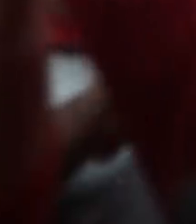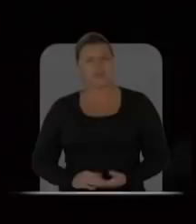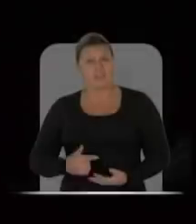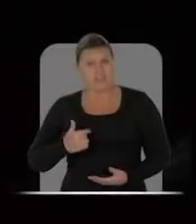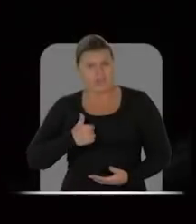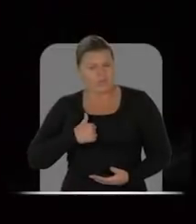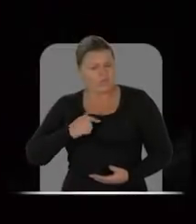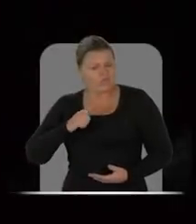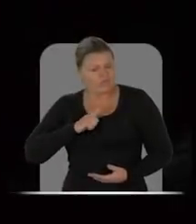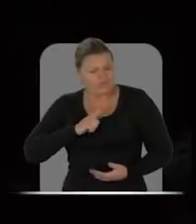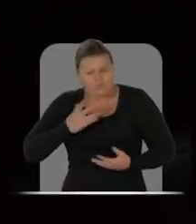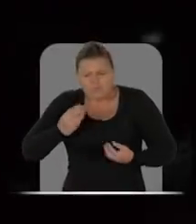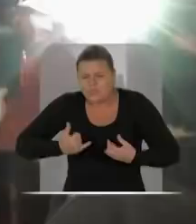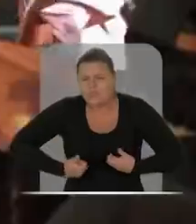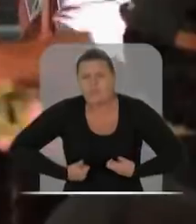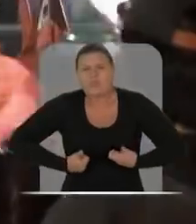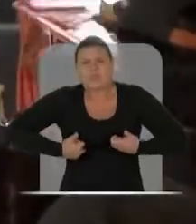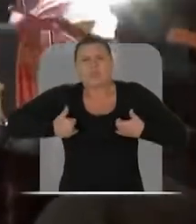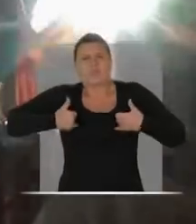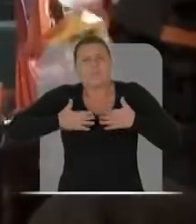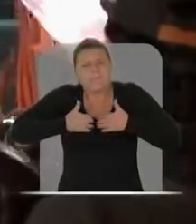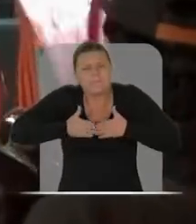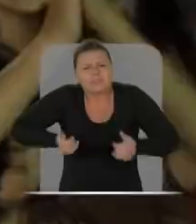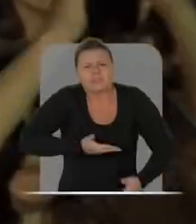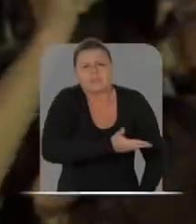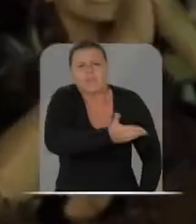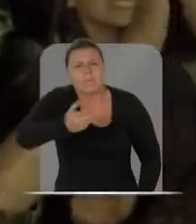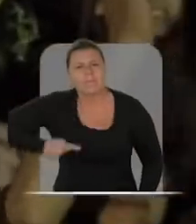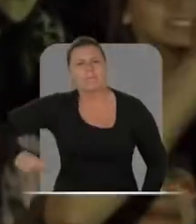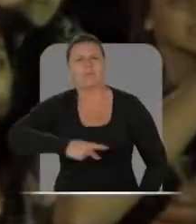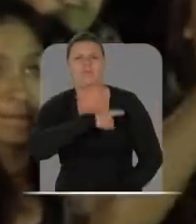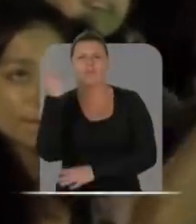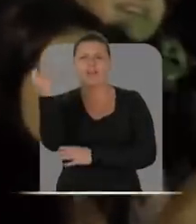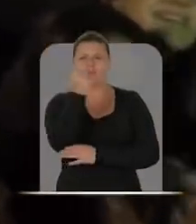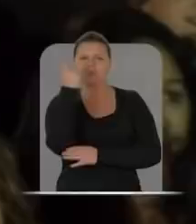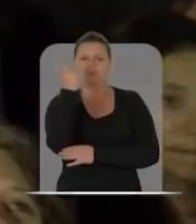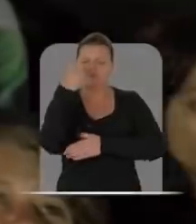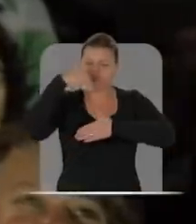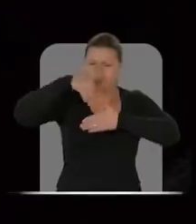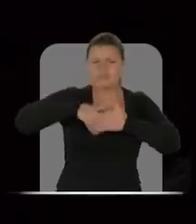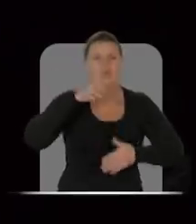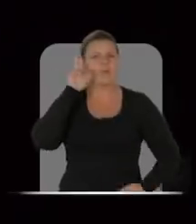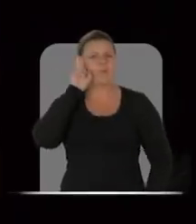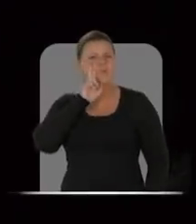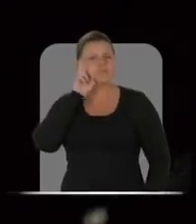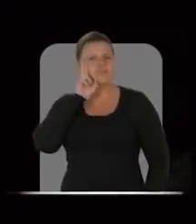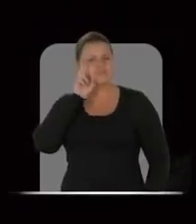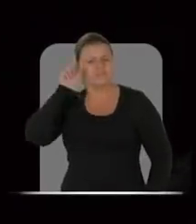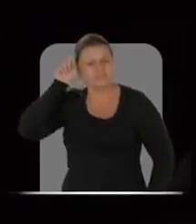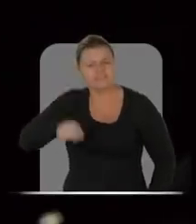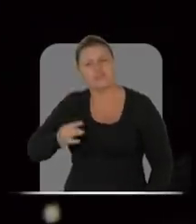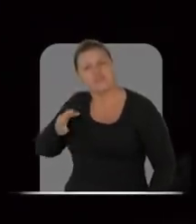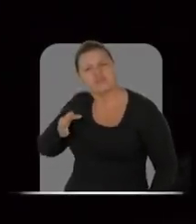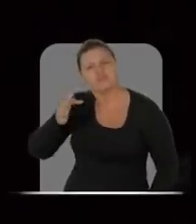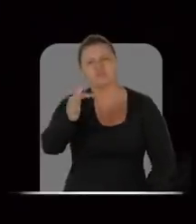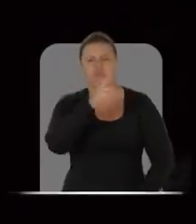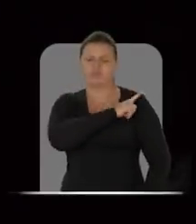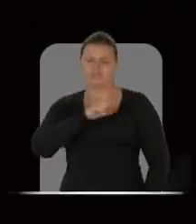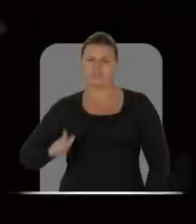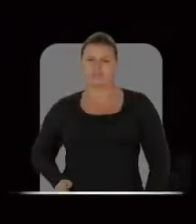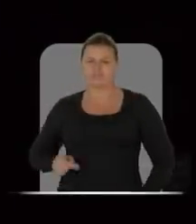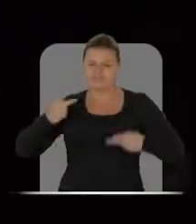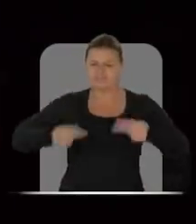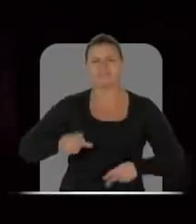Eu terei muito orgulho para pedir para o povo gaúcho. Volta em conselho para ser o